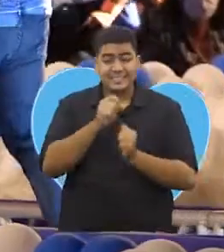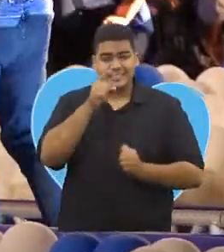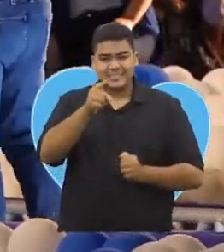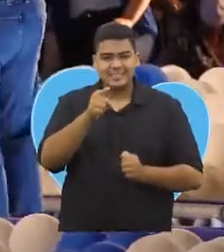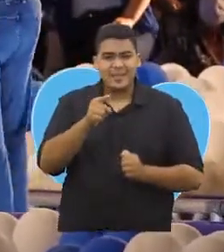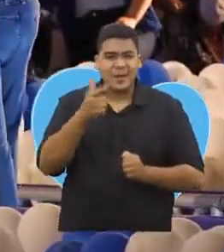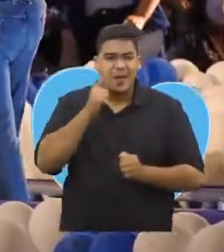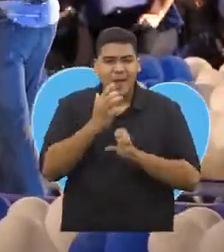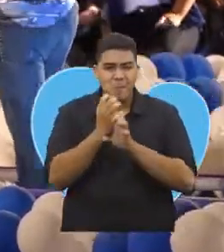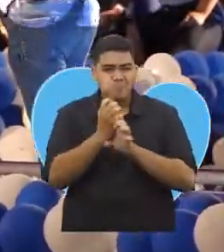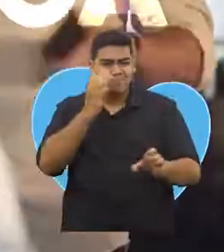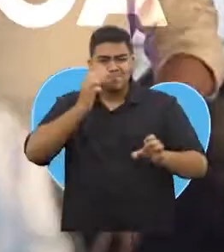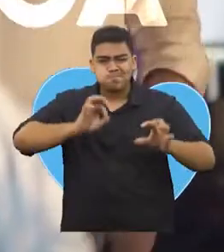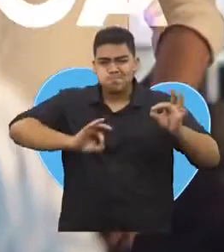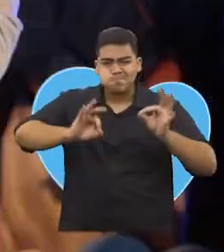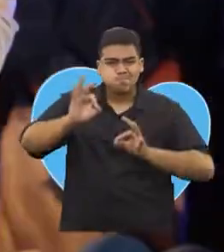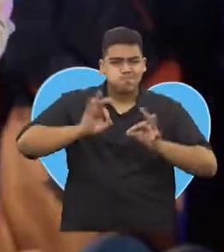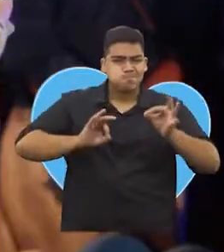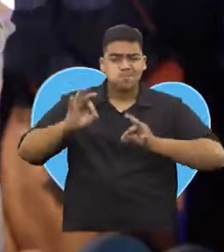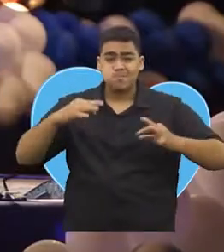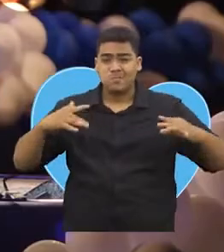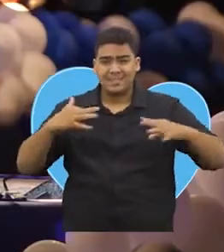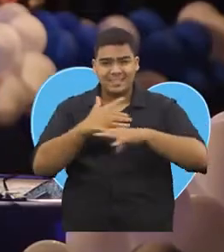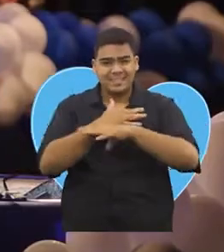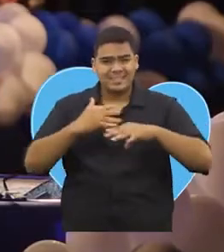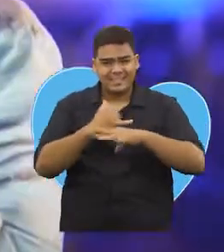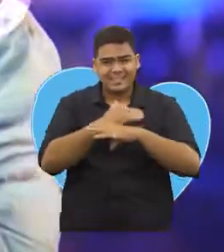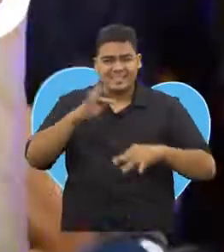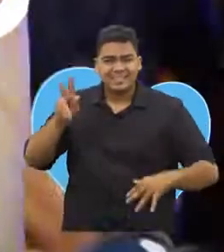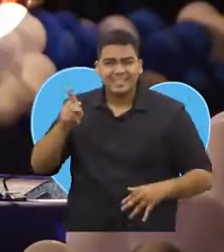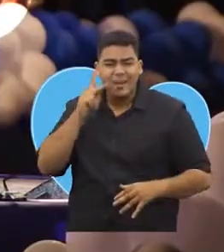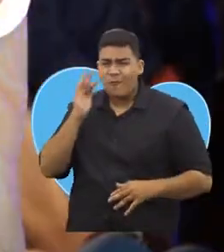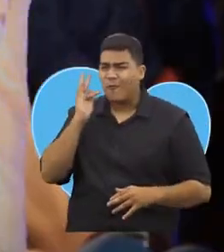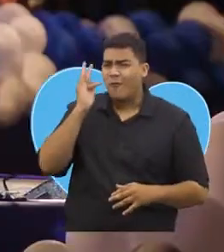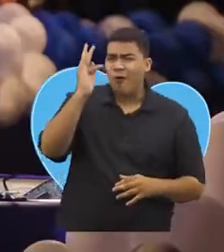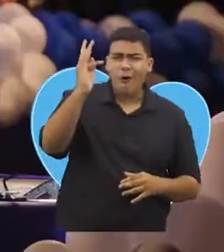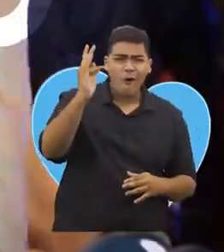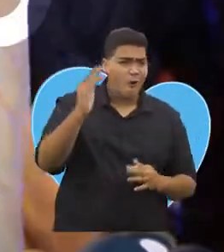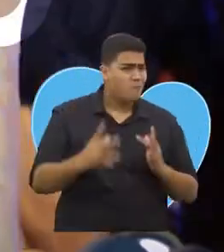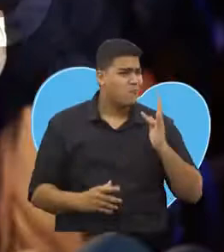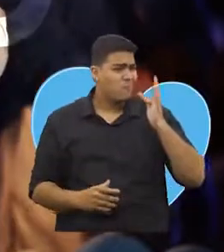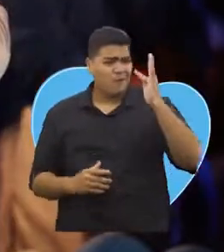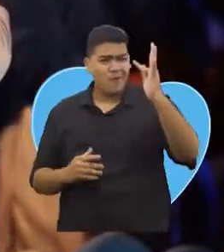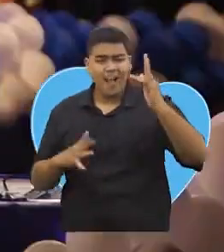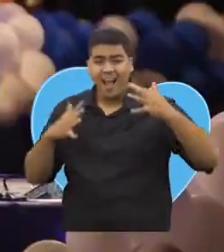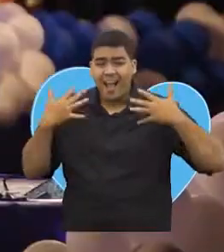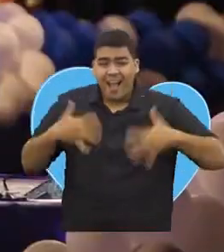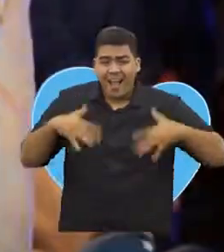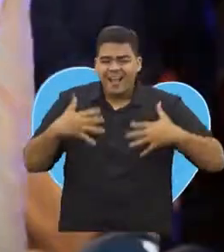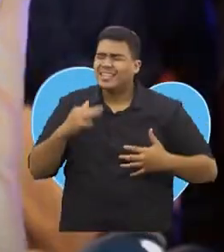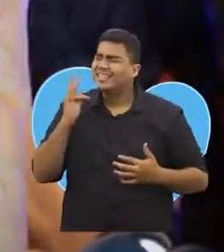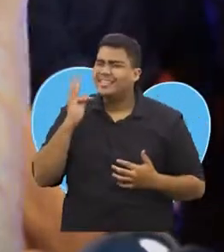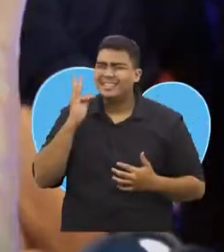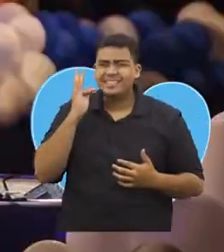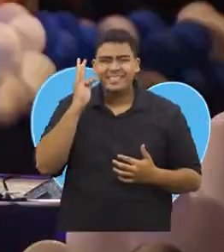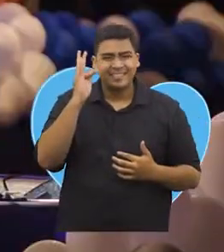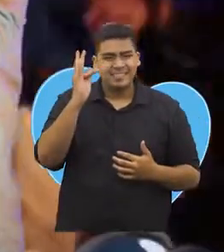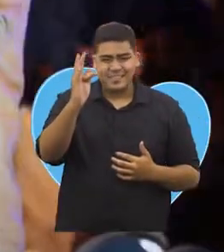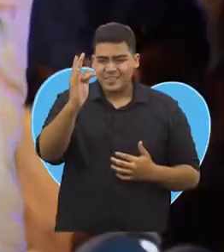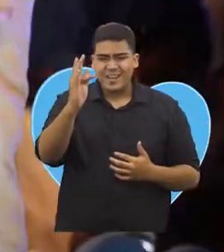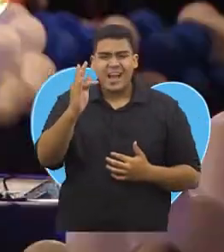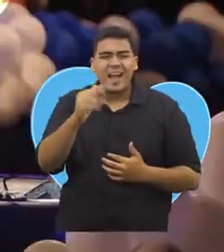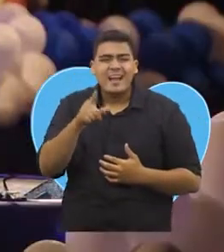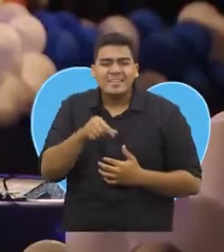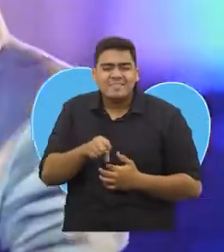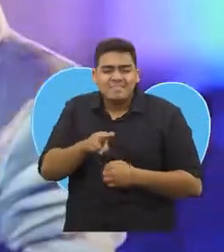construção de uma nova João Pessoa. Prepararemos o futuro, o futuro, porque esse futuro não